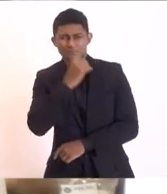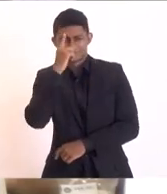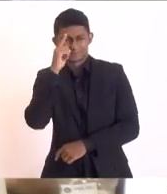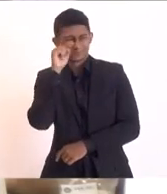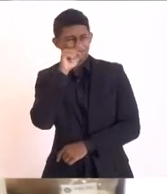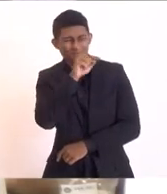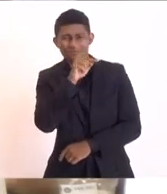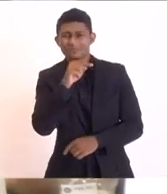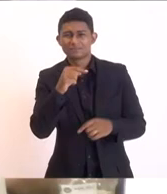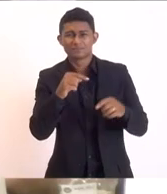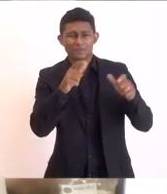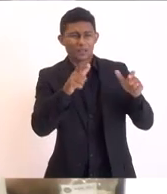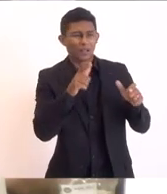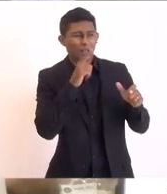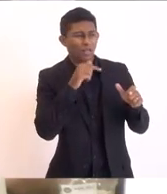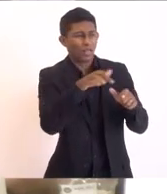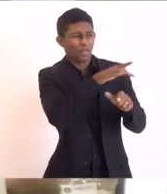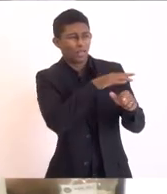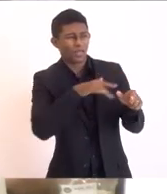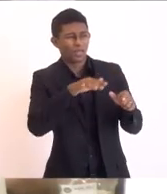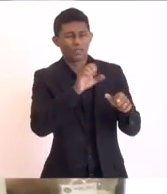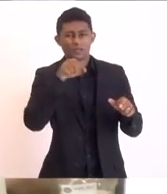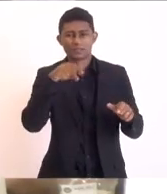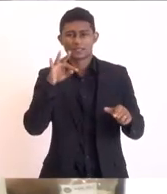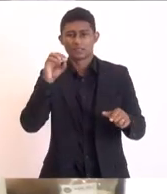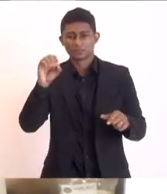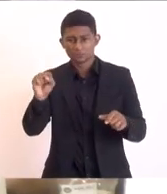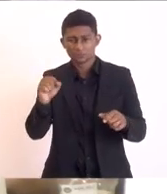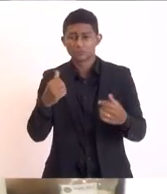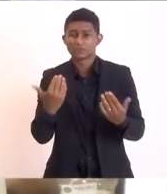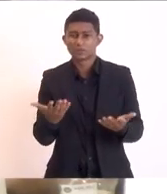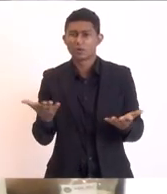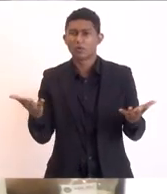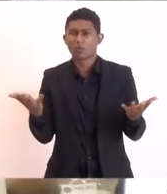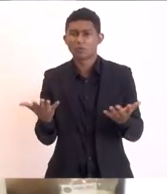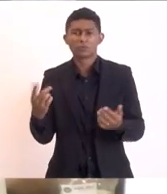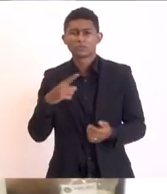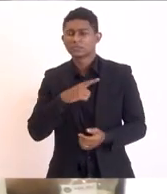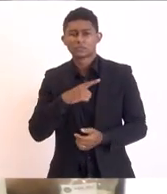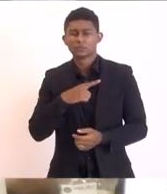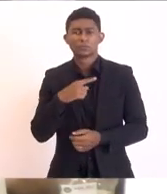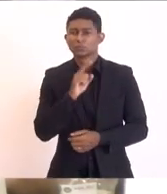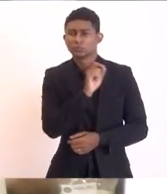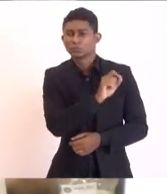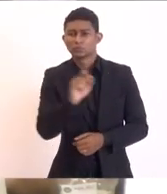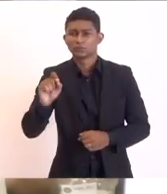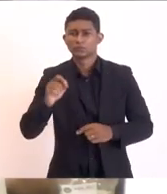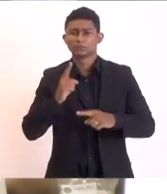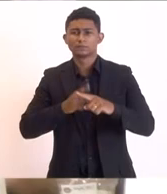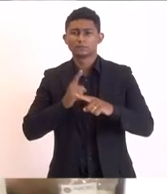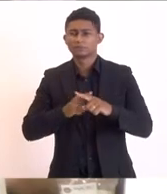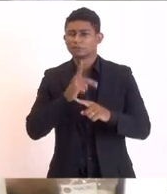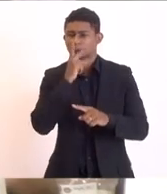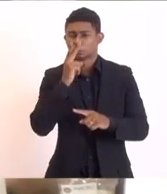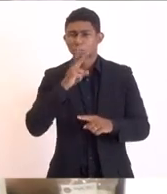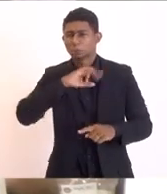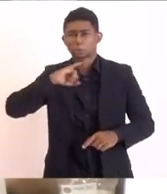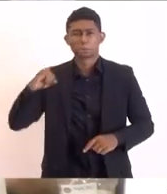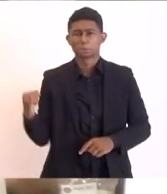Santos e a dramaticidade que se vive hoje a partir do não aproveitamento